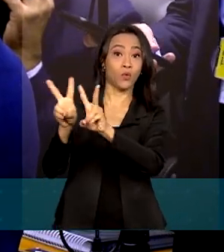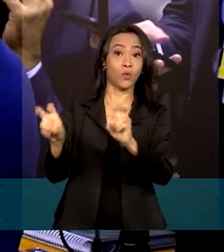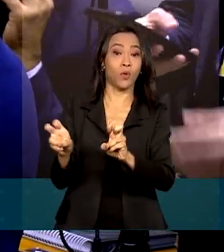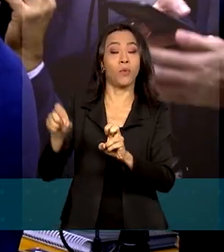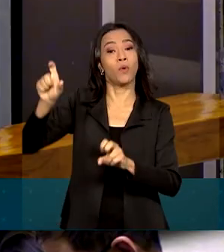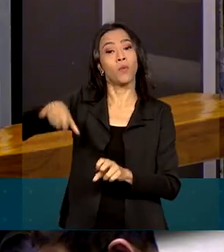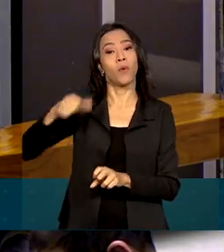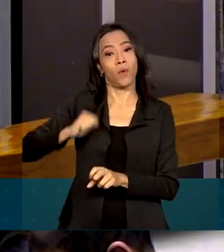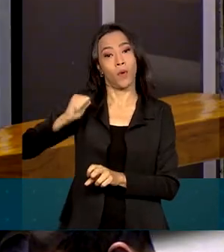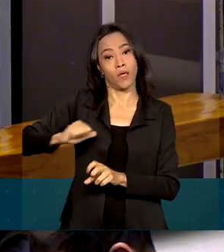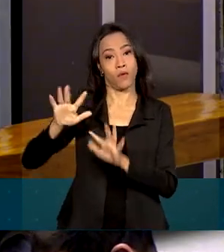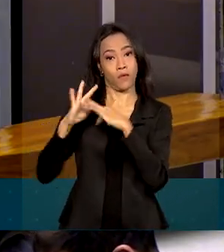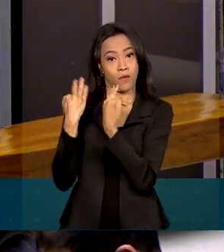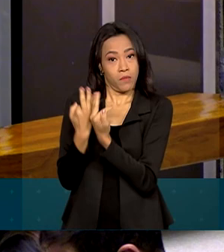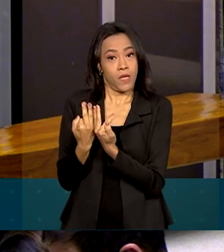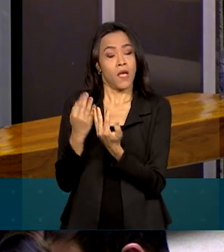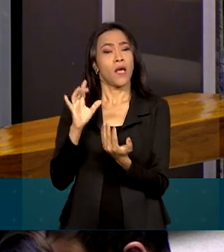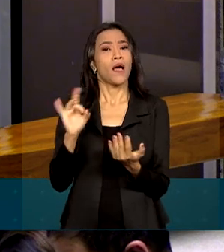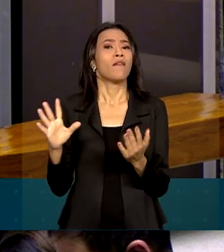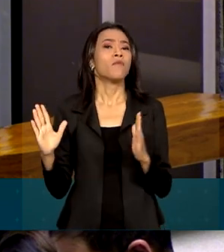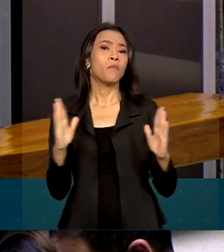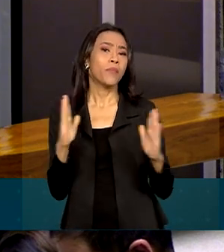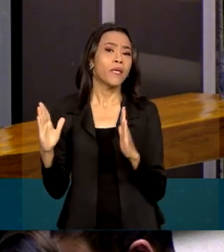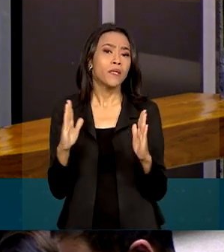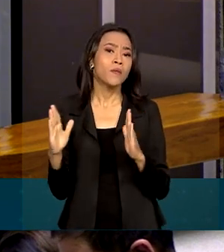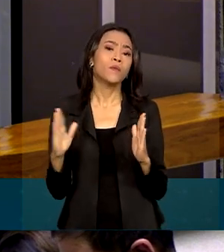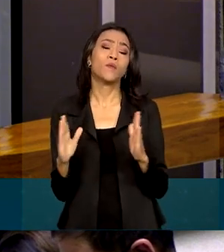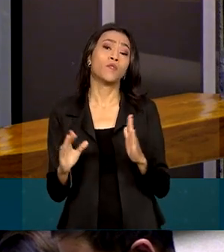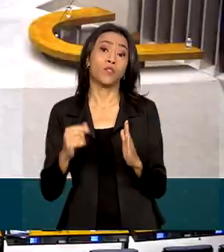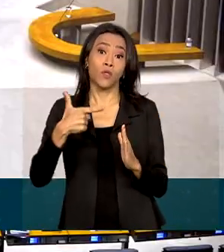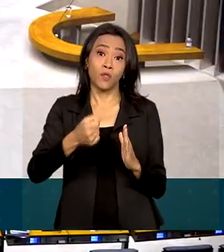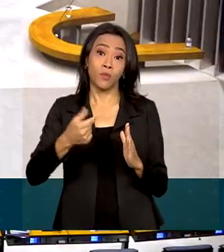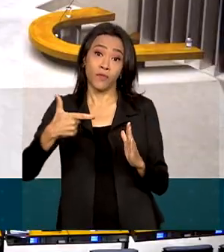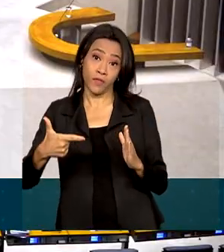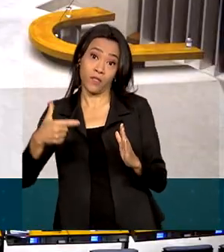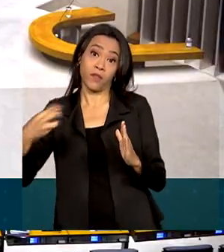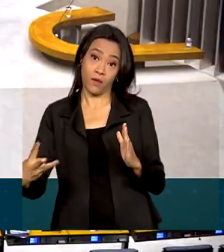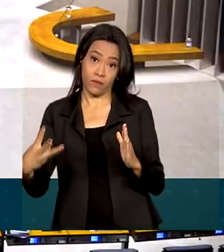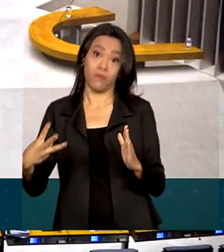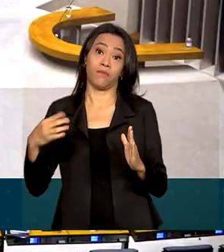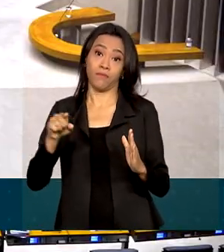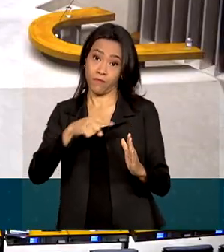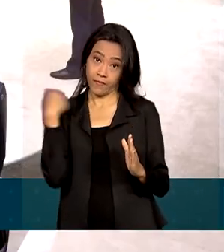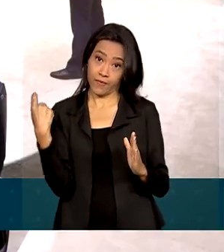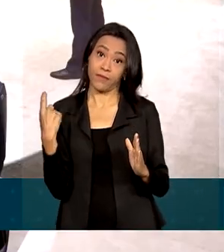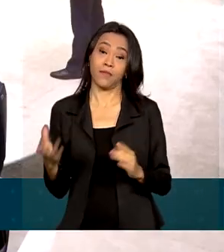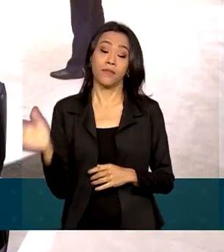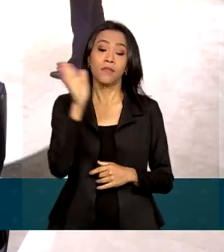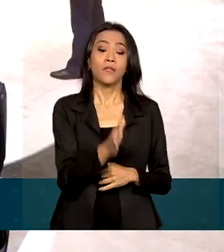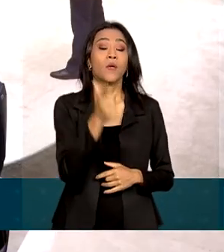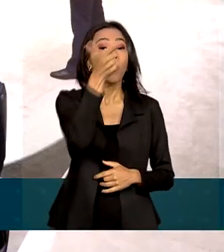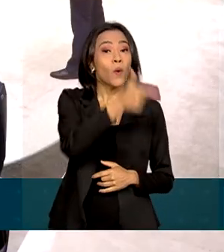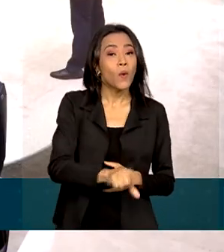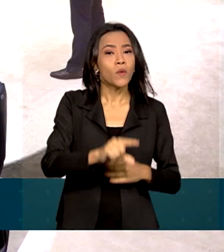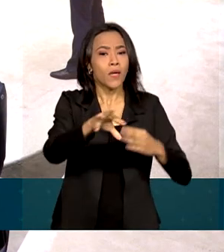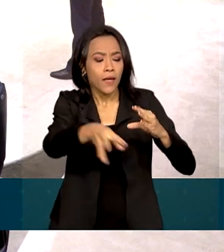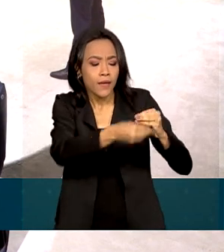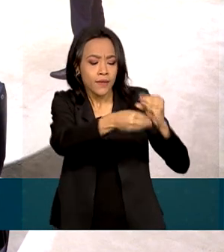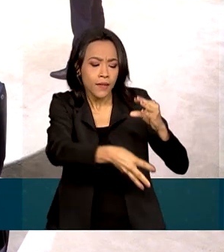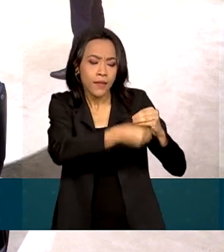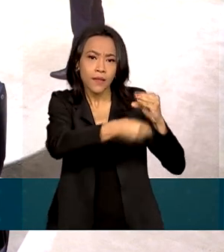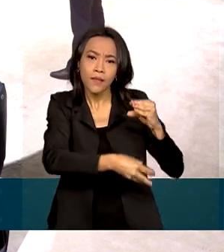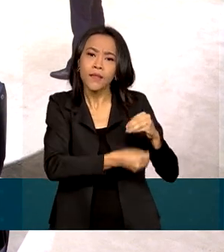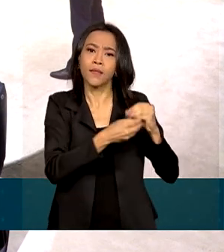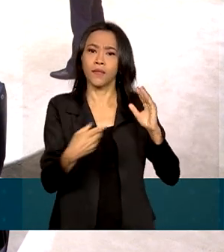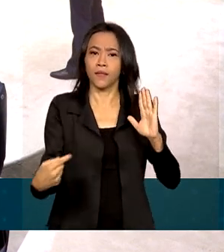medida terá validade apenas para 2023. Outra alteração foi feita para realocar as emendas do relator, que foram